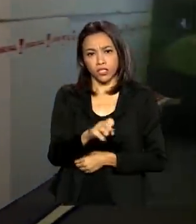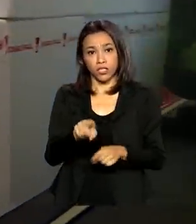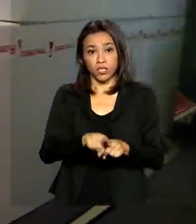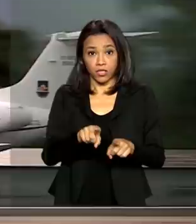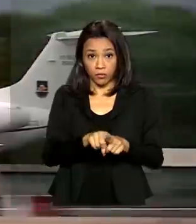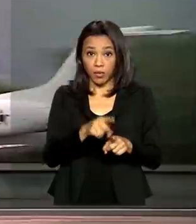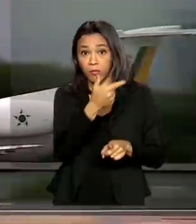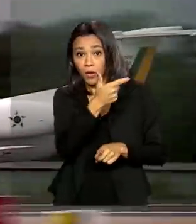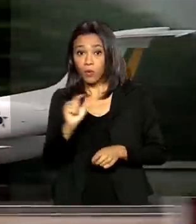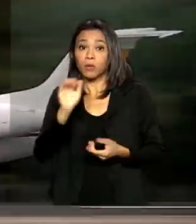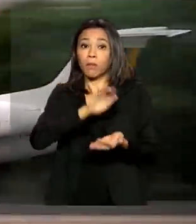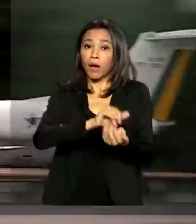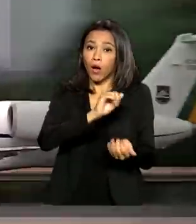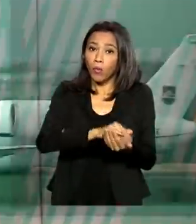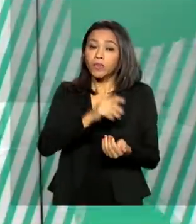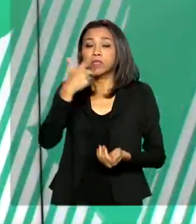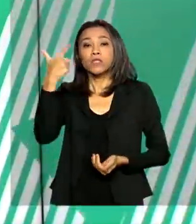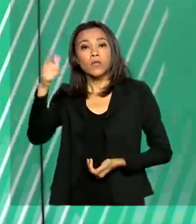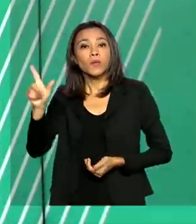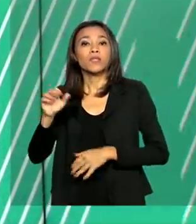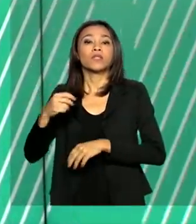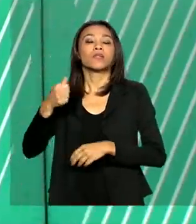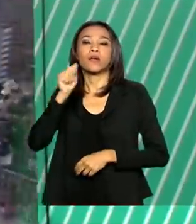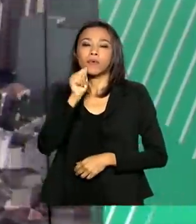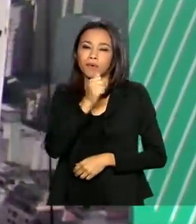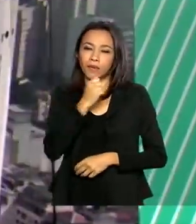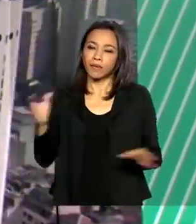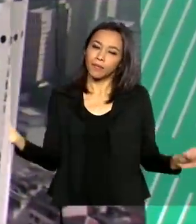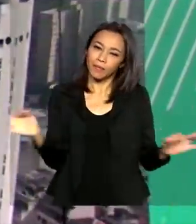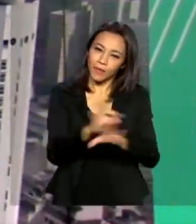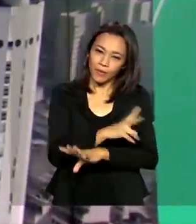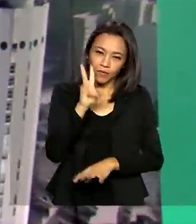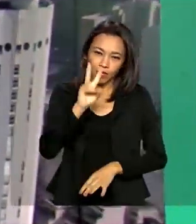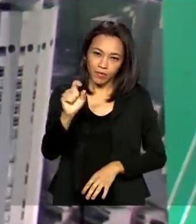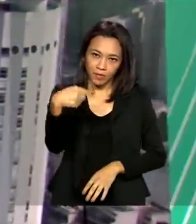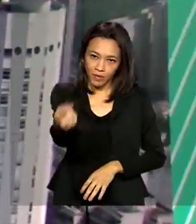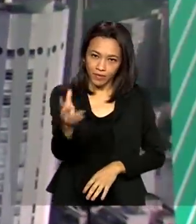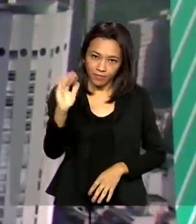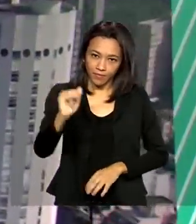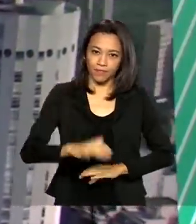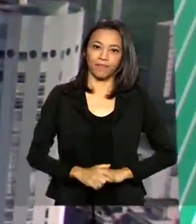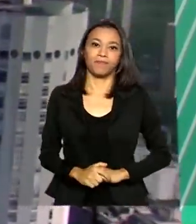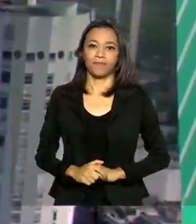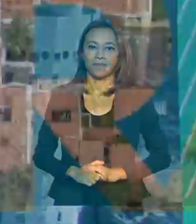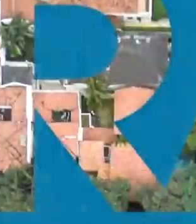Palmas e Macapá. A gente fica por aqui. Nos vemos na próxima edição. Até lá.